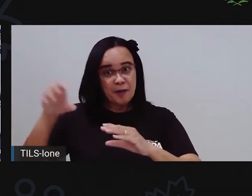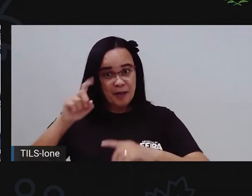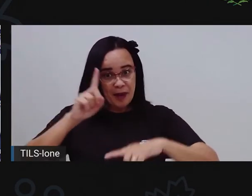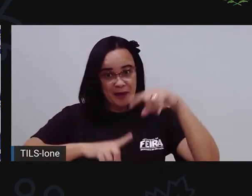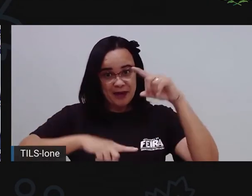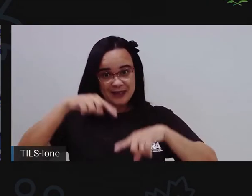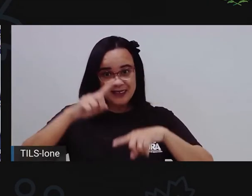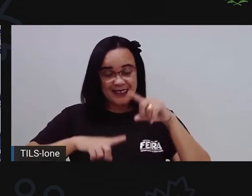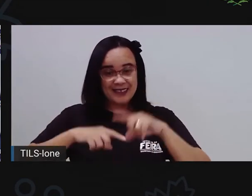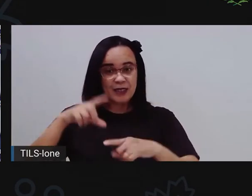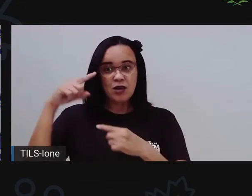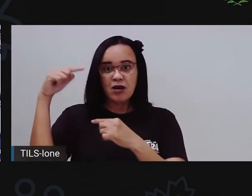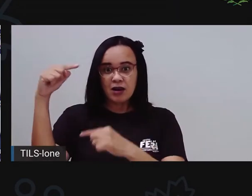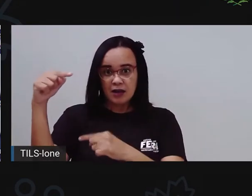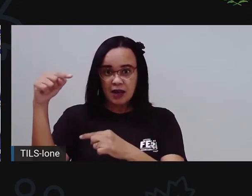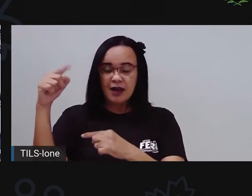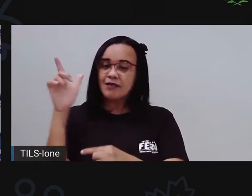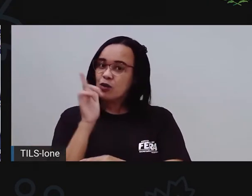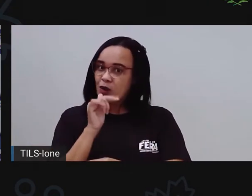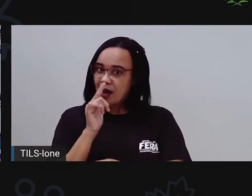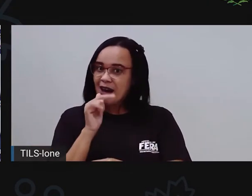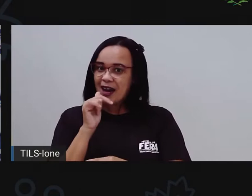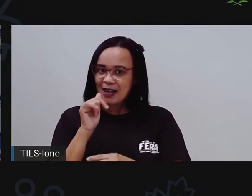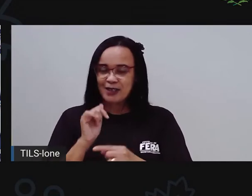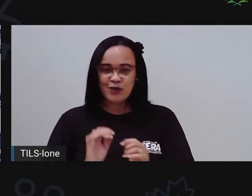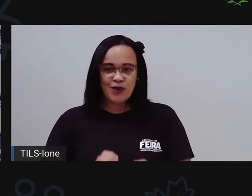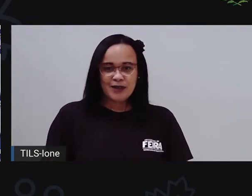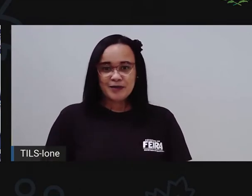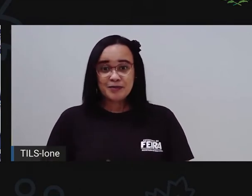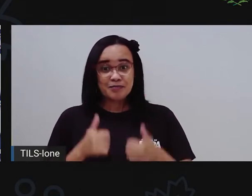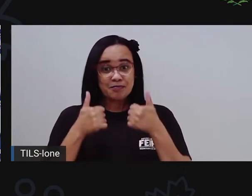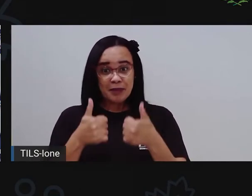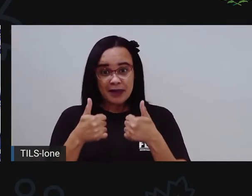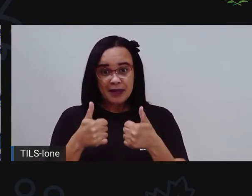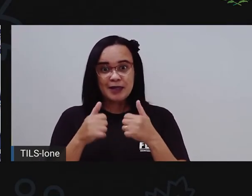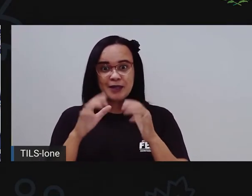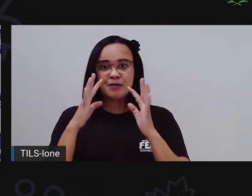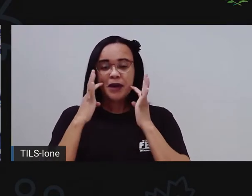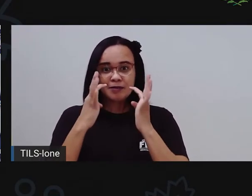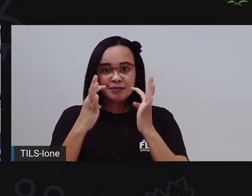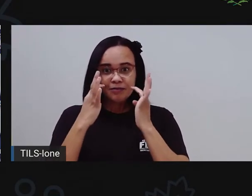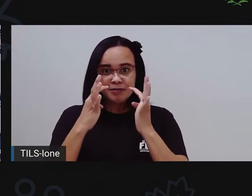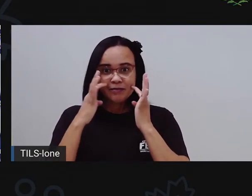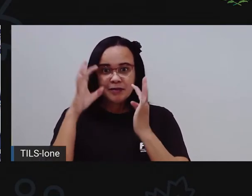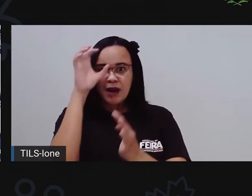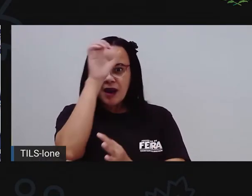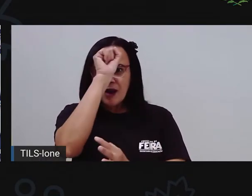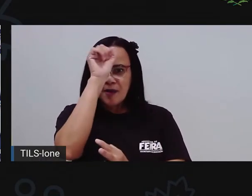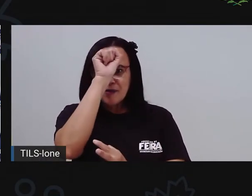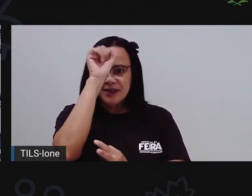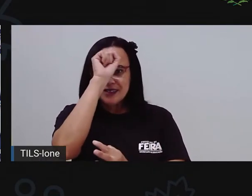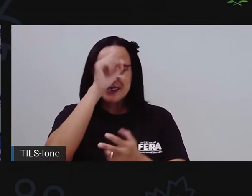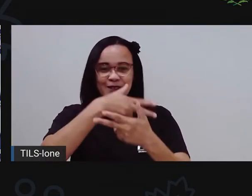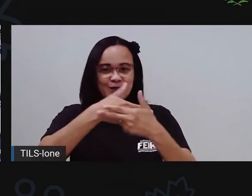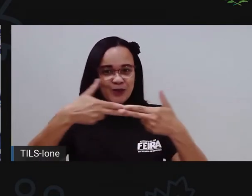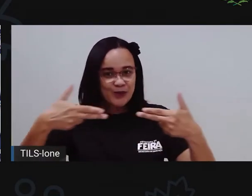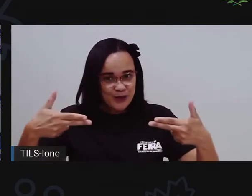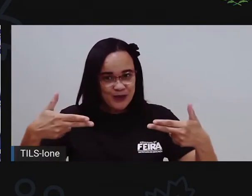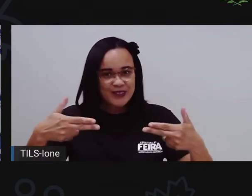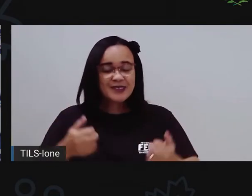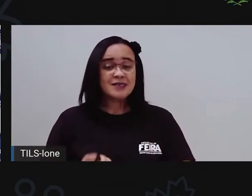sua garrafinha com água, né? E se coloca aí bem à disposição pra aprender bastante coisa, tá certo? Então vamos lá?